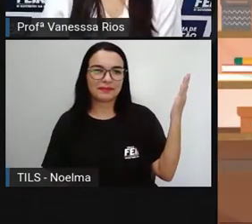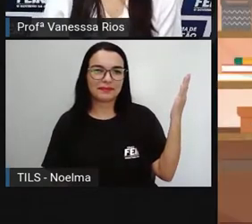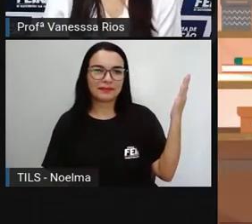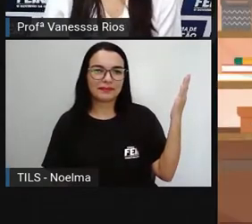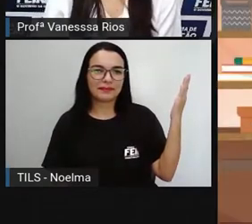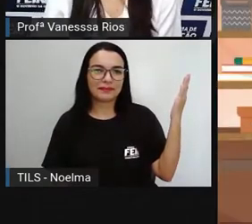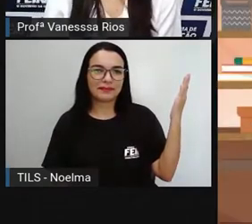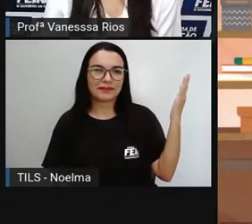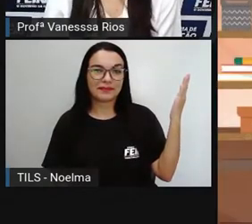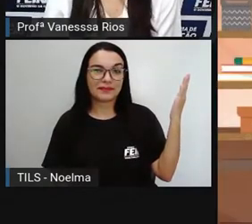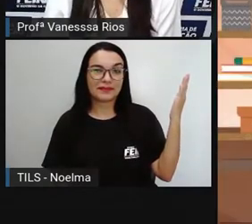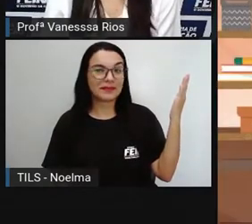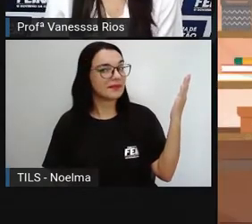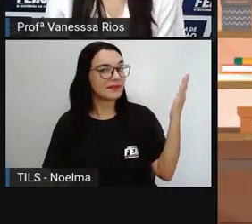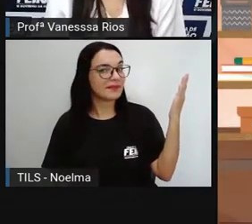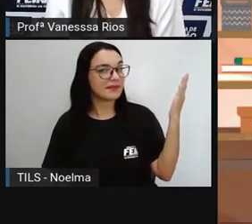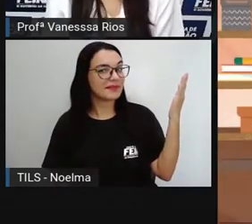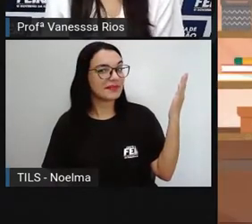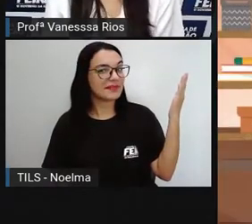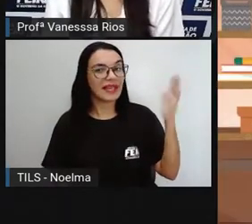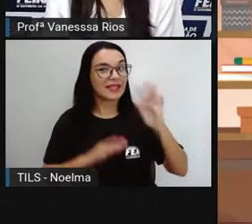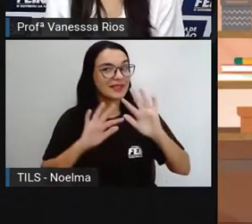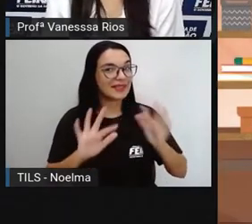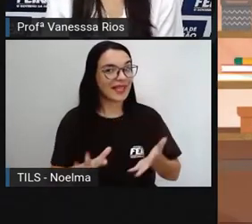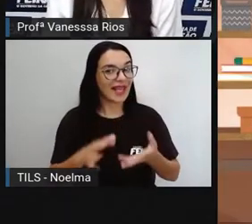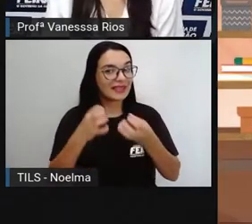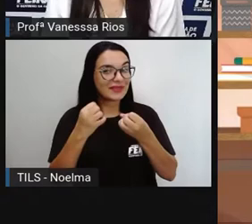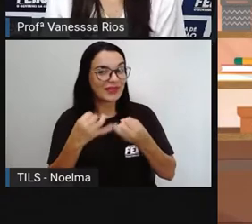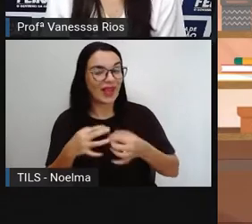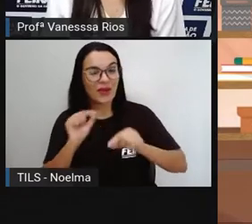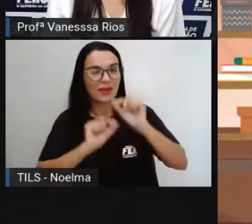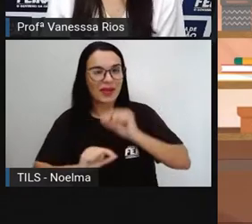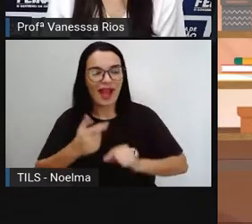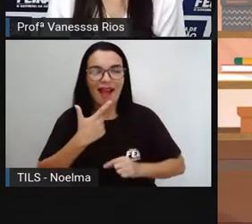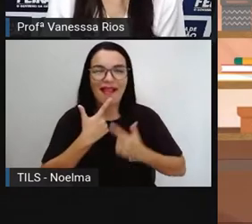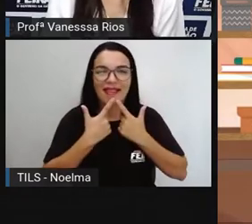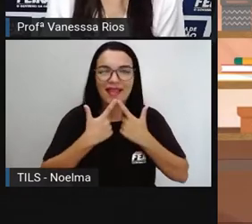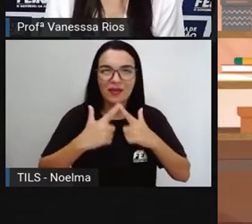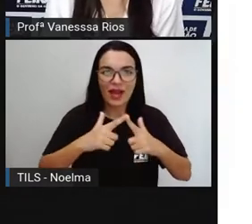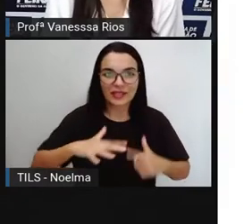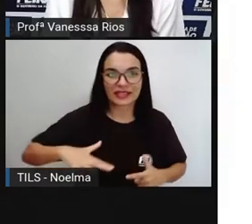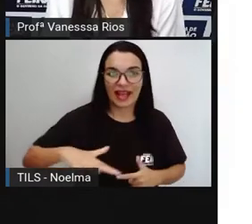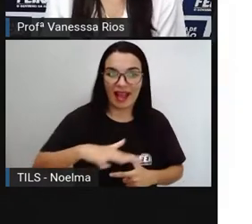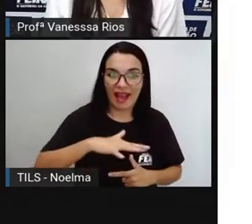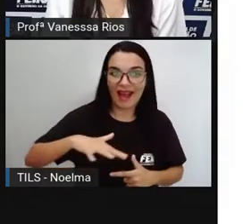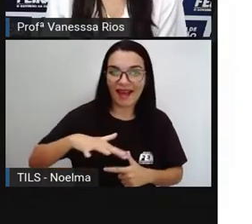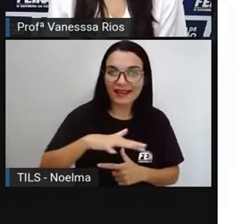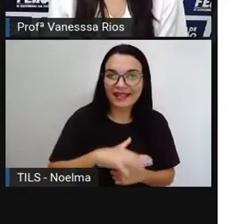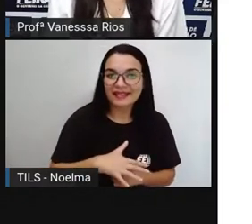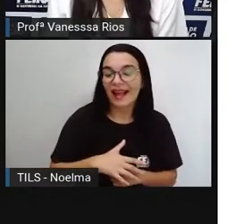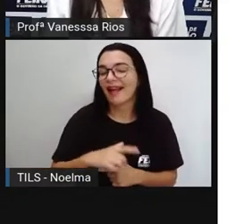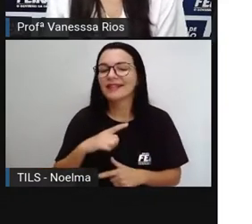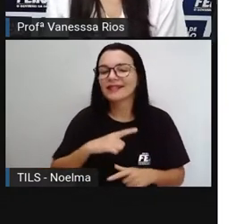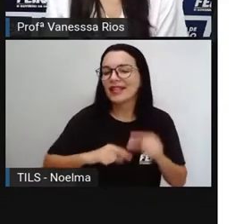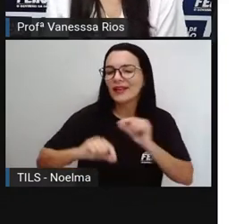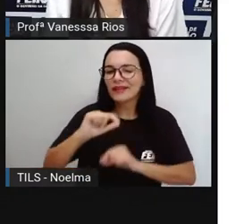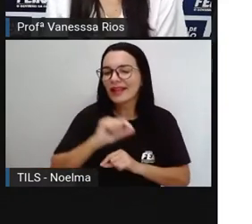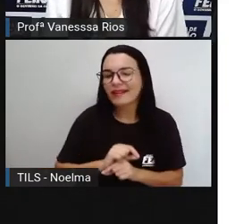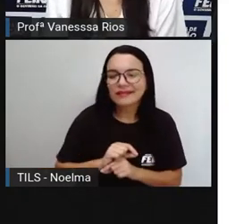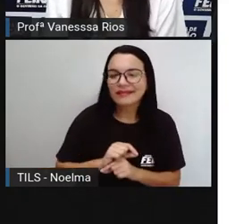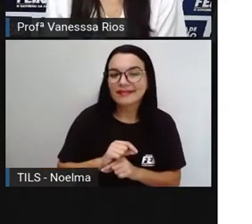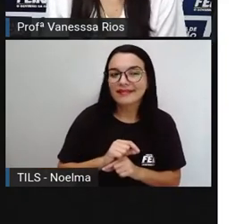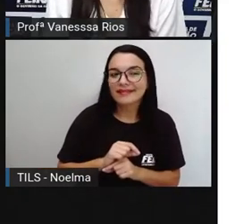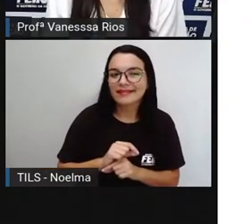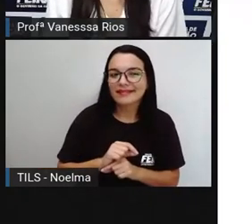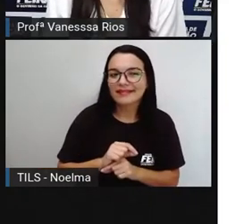Olha só, turma, como a Pró já falou, nossa aula agora é de linguagens, e aí nessa aula de linguagens